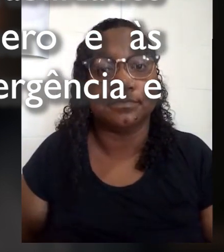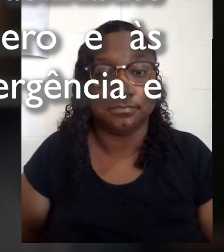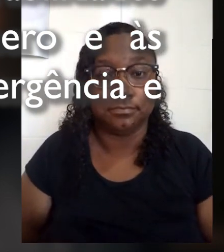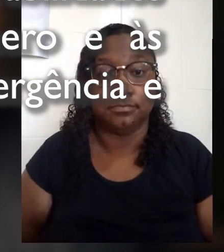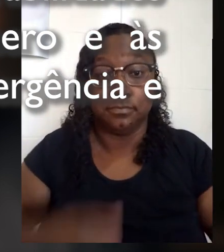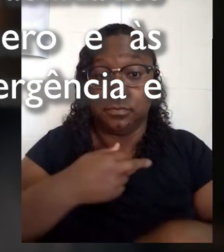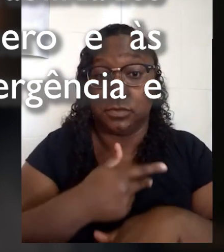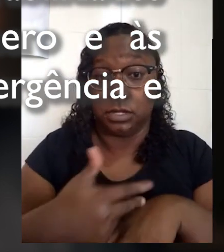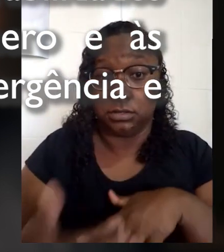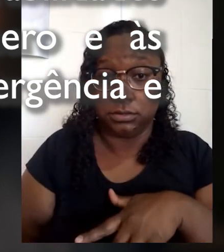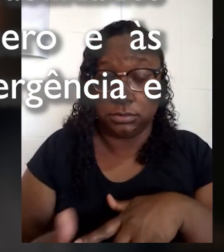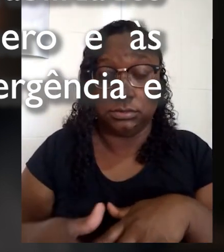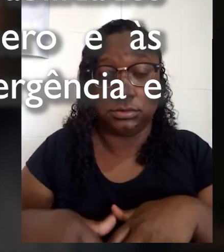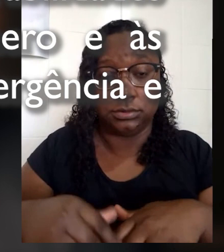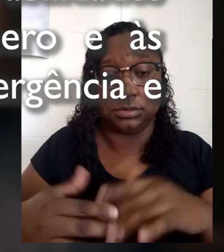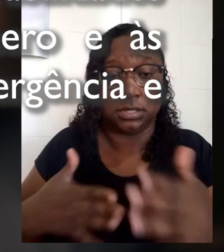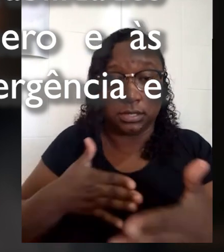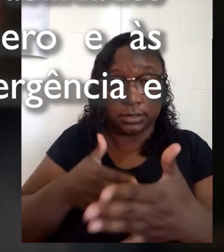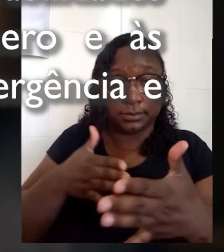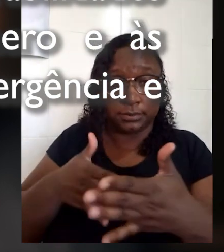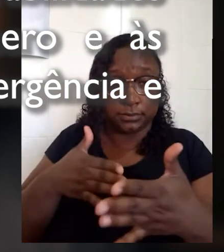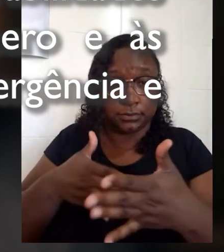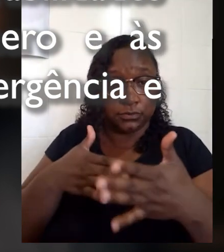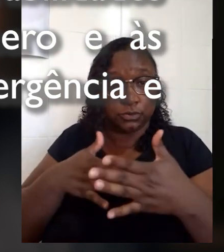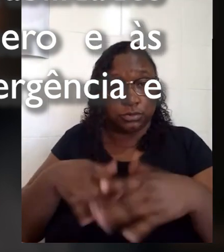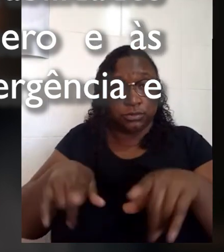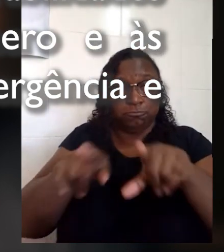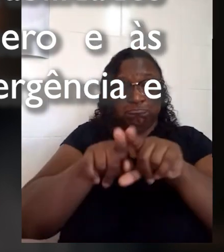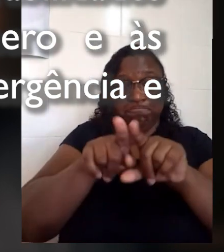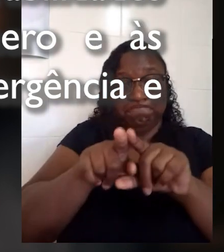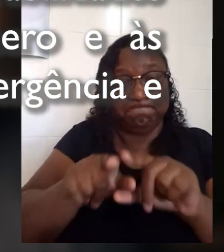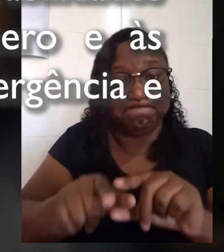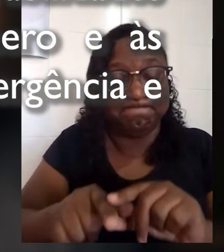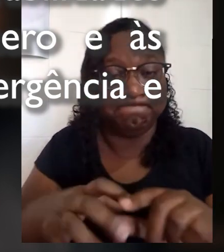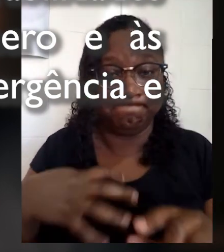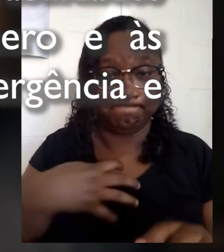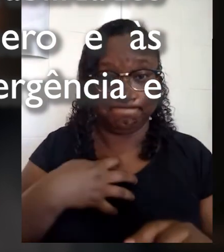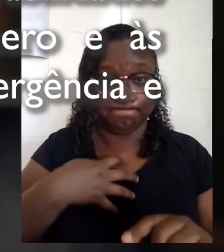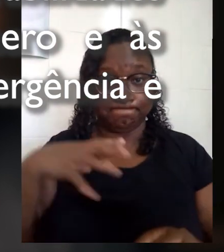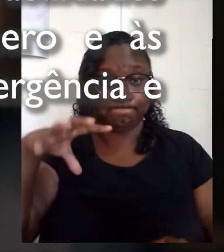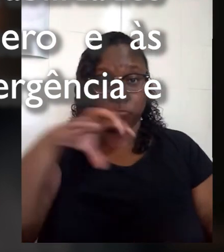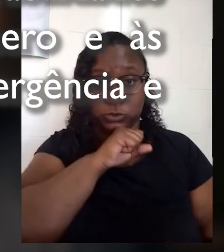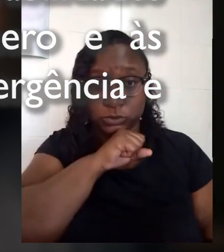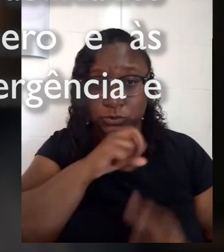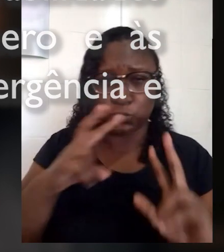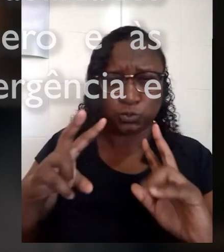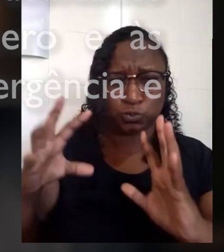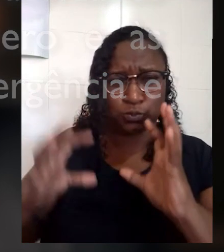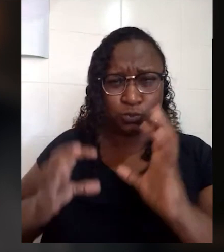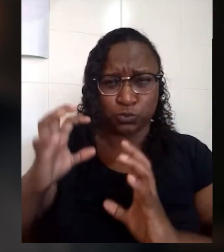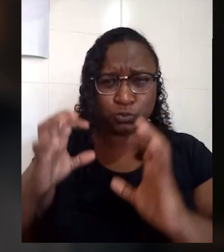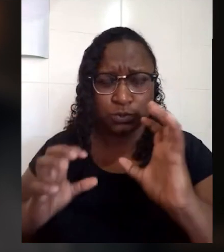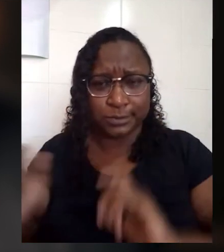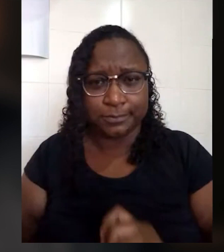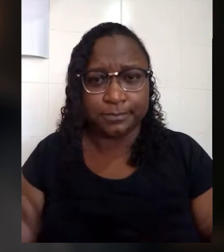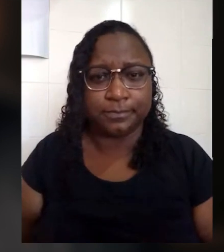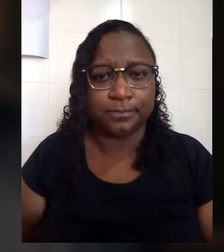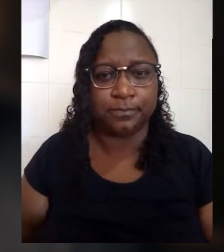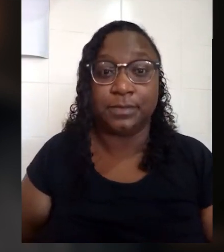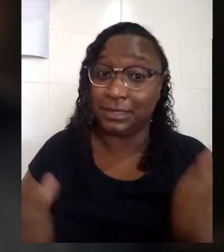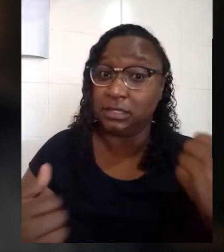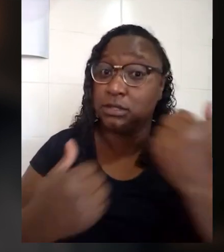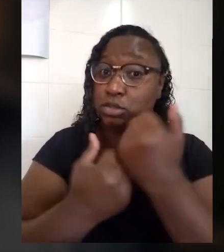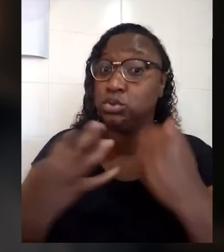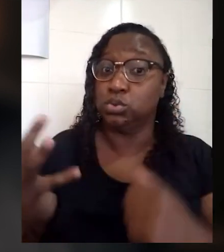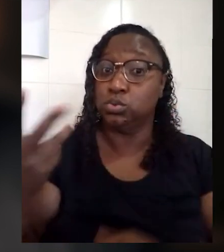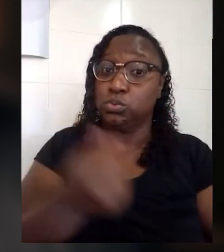idade, ao gênero e às limitações funcionais em situações de emergência e conflito. Garantir que todos tenham